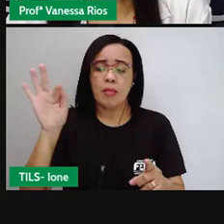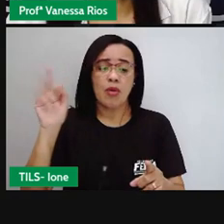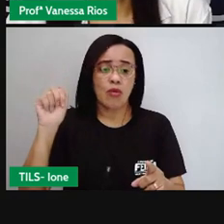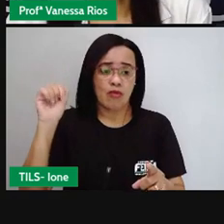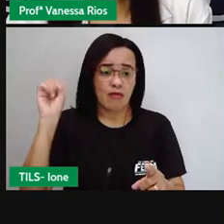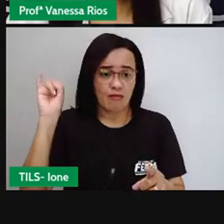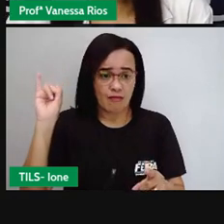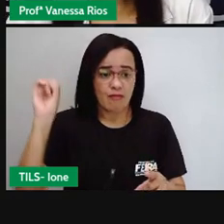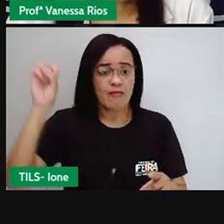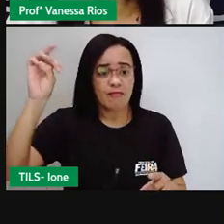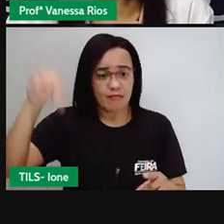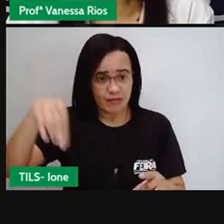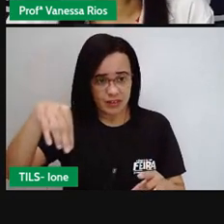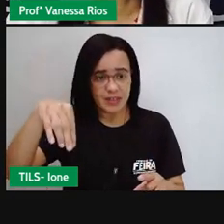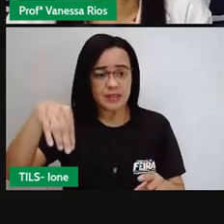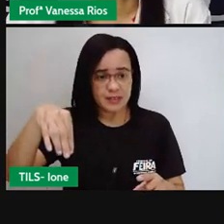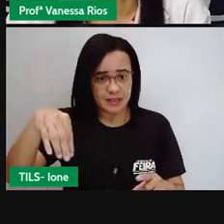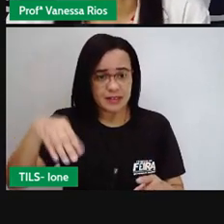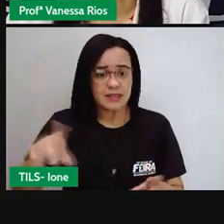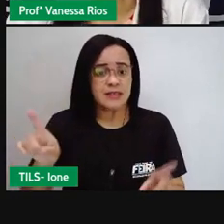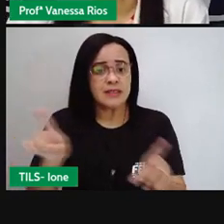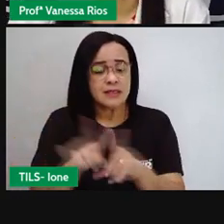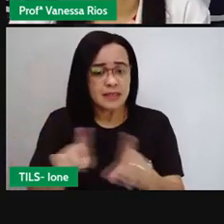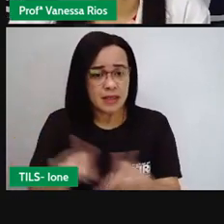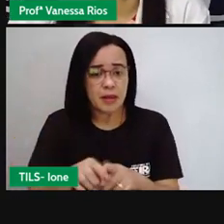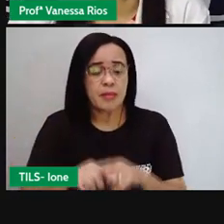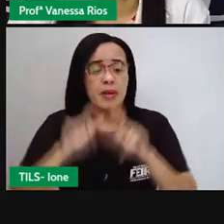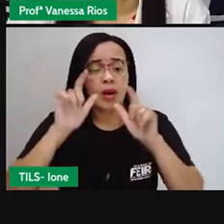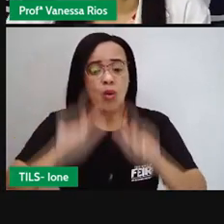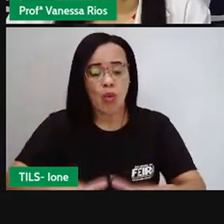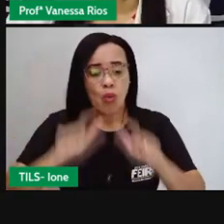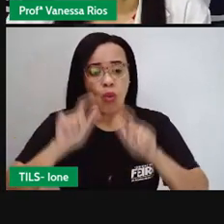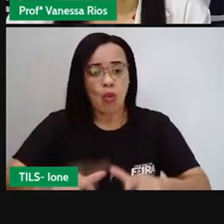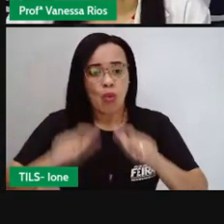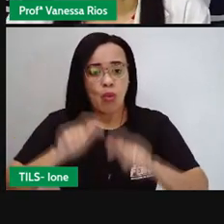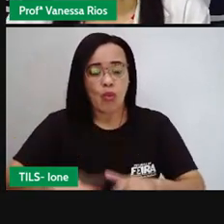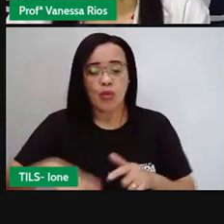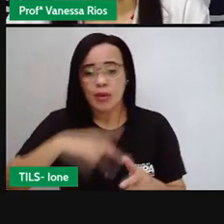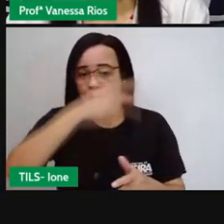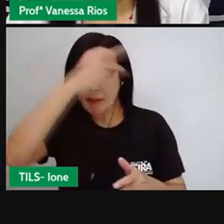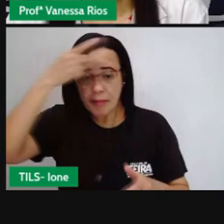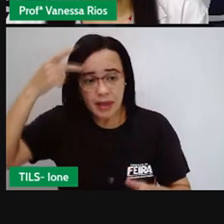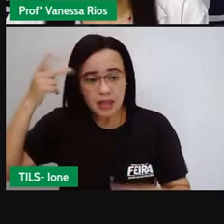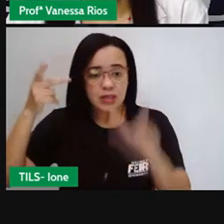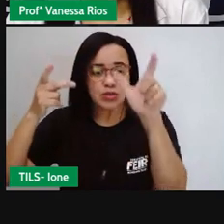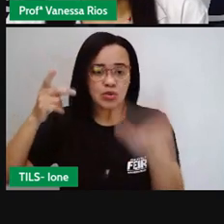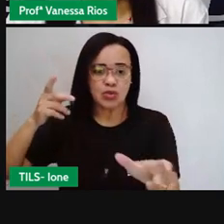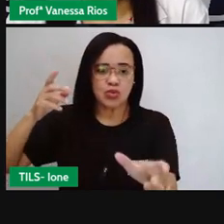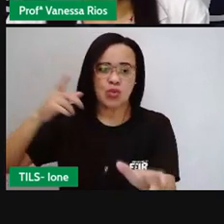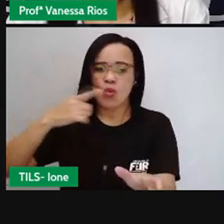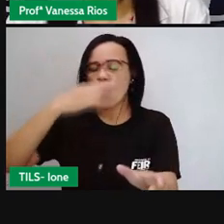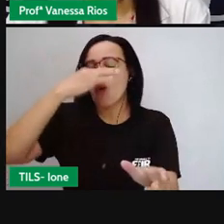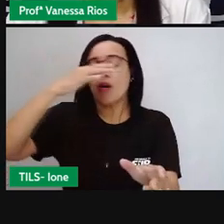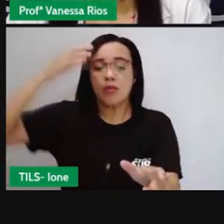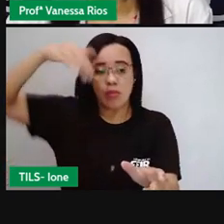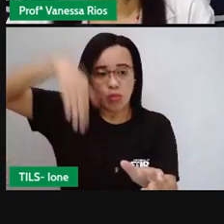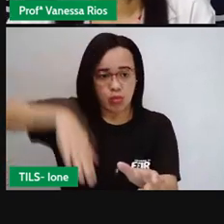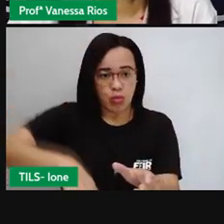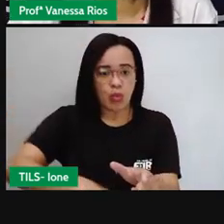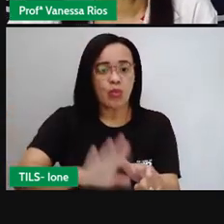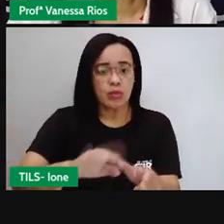utilizado aí por quem faz mergulho, né? Para fazer observação. Aí temos aqui o Forte de São Marcelo,